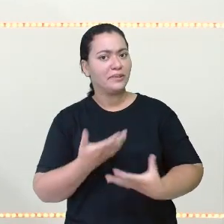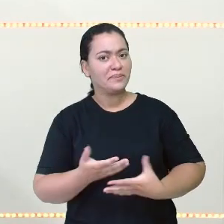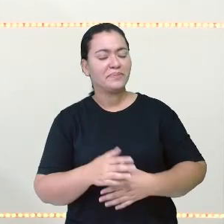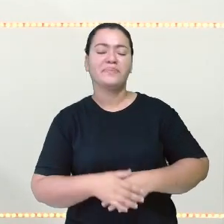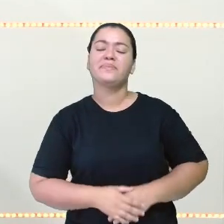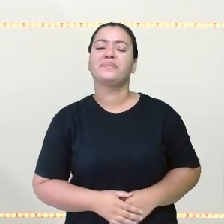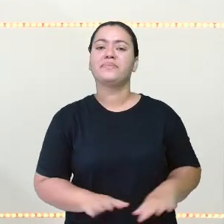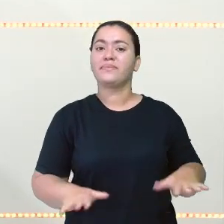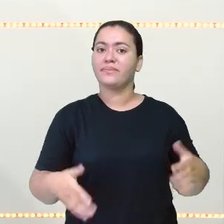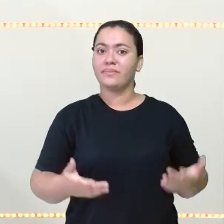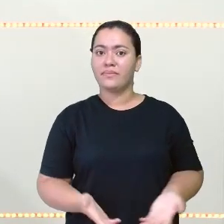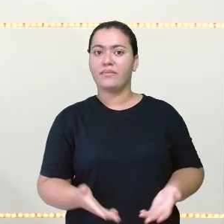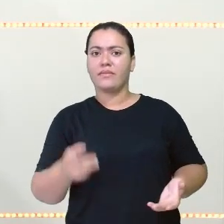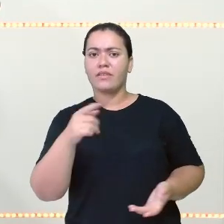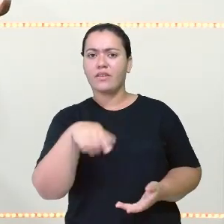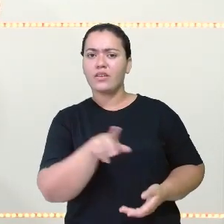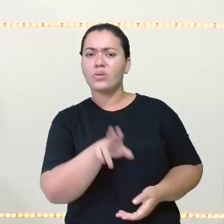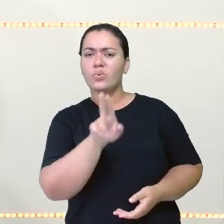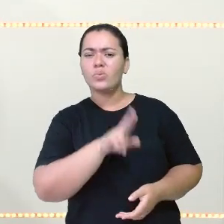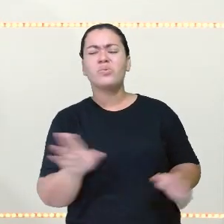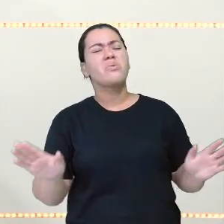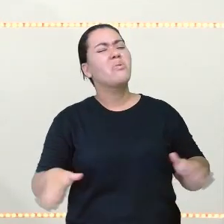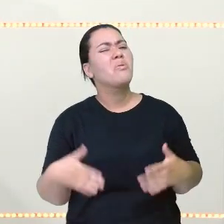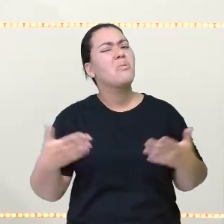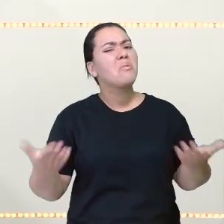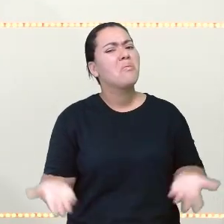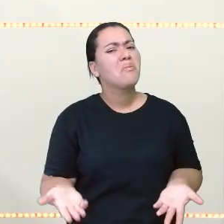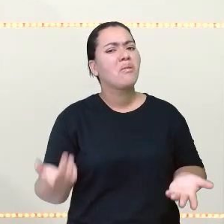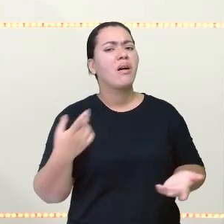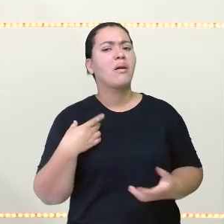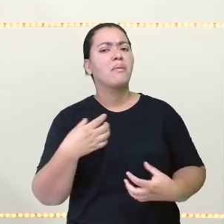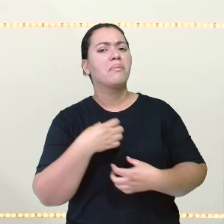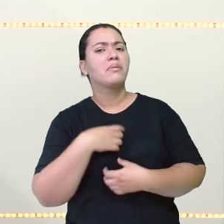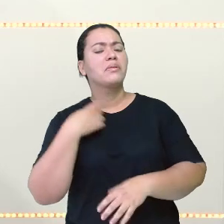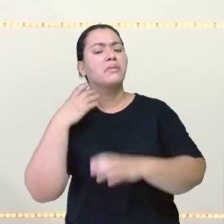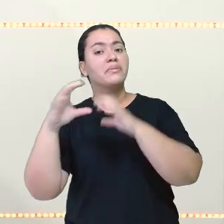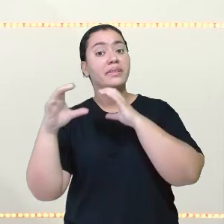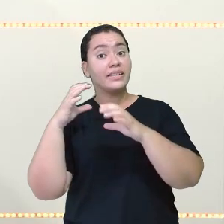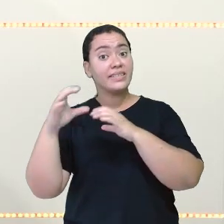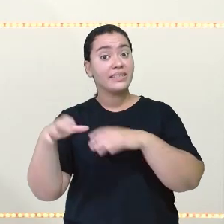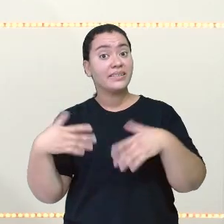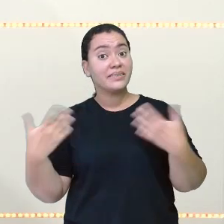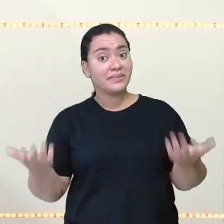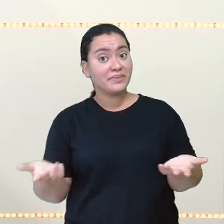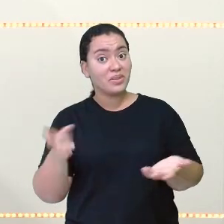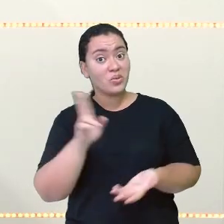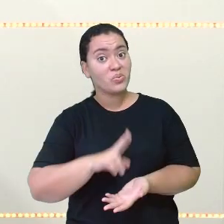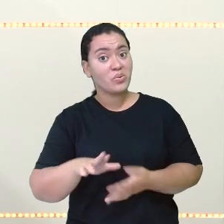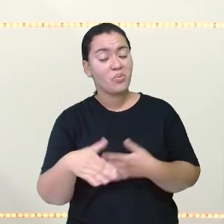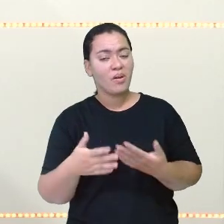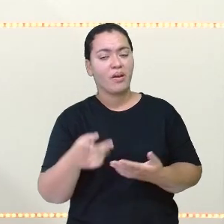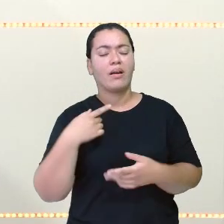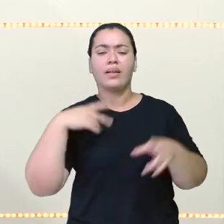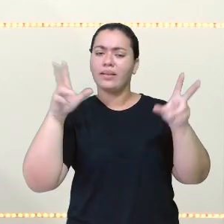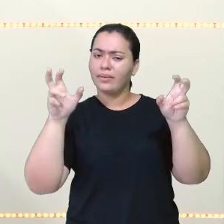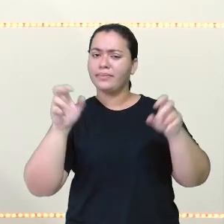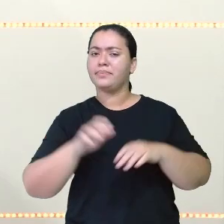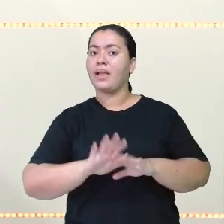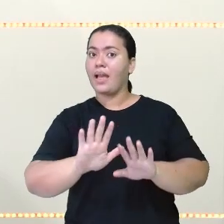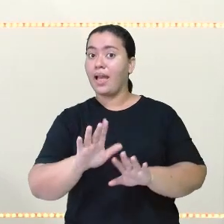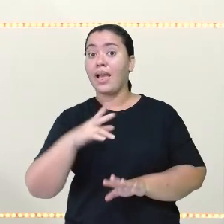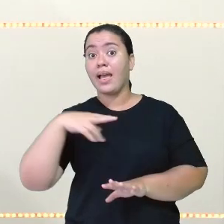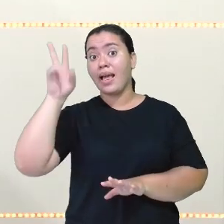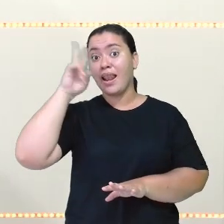Então, vocês usam que meios para se comunicar? É sobre isso que a gente vai falar. Antes